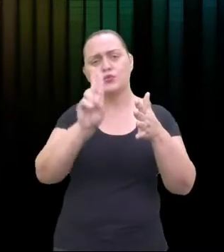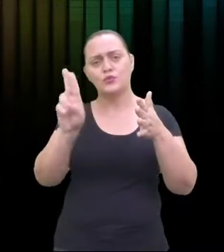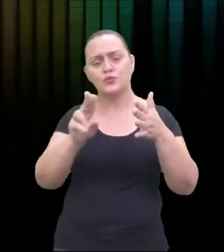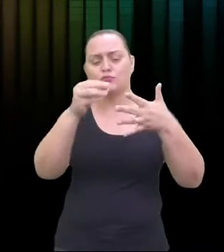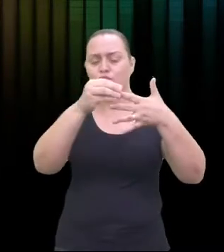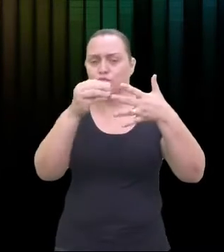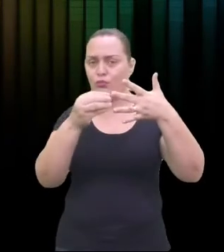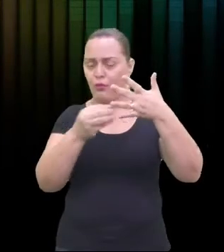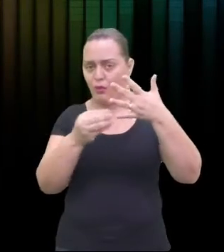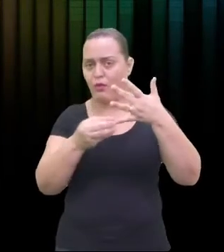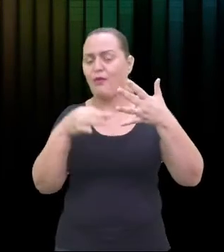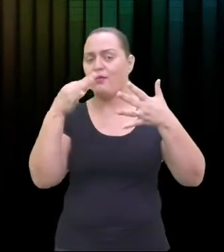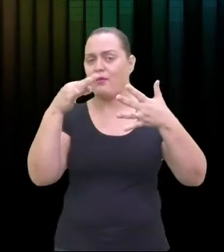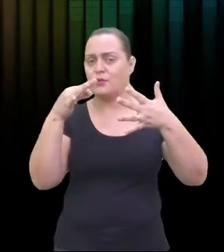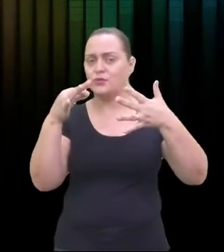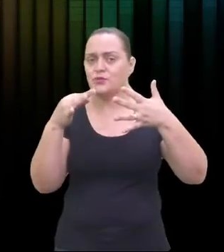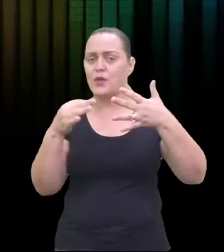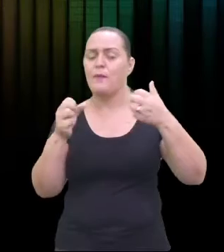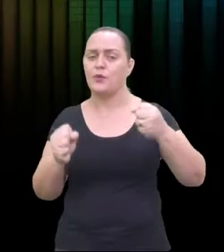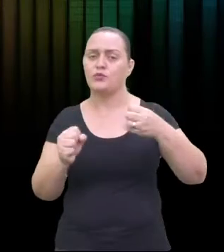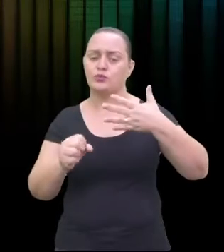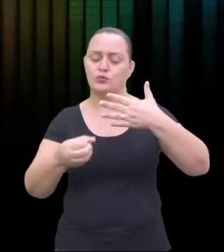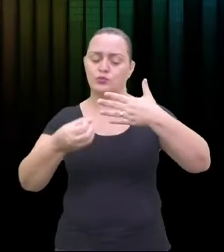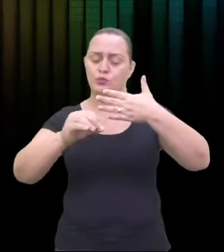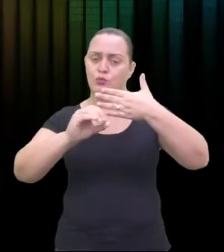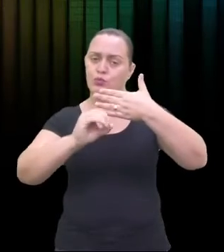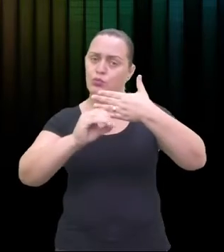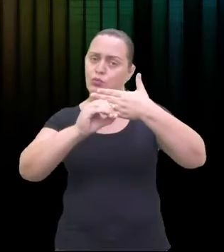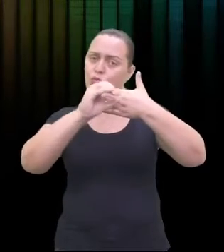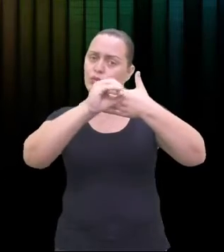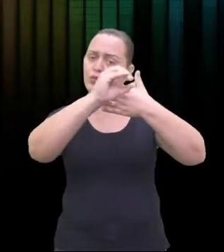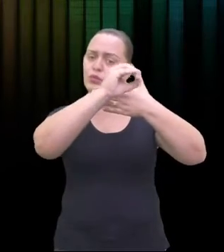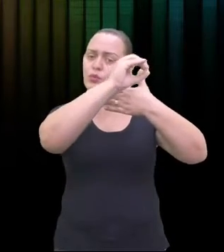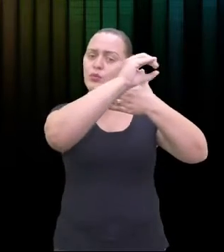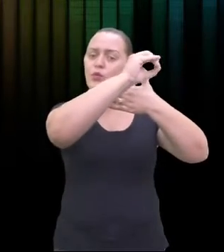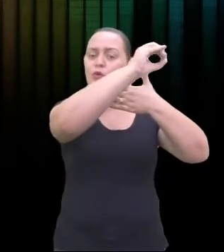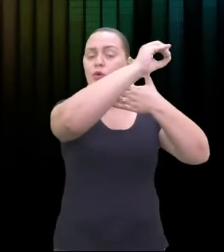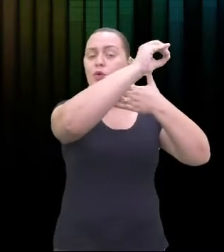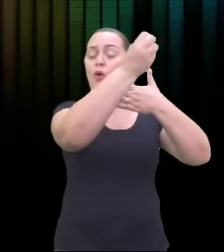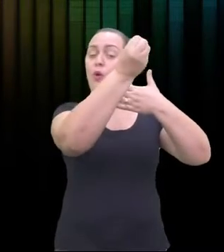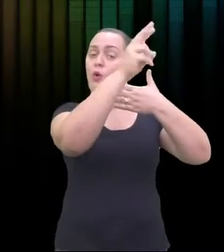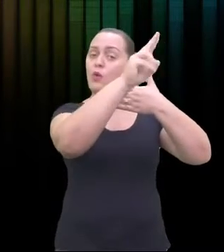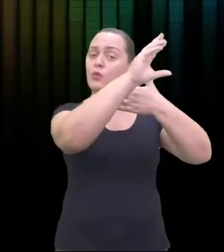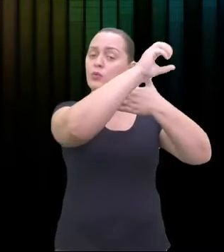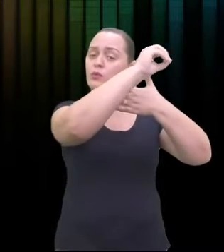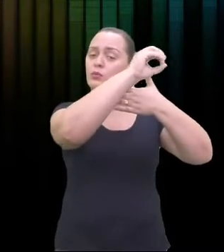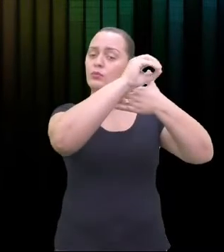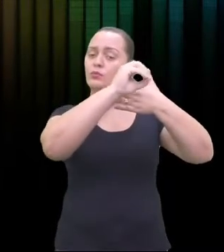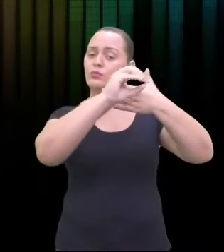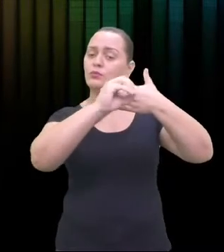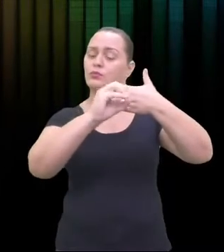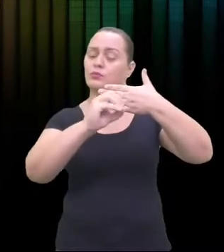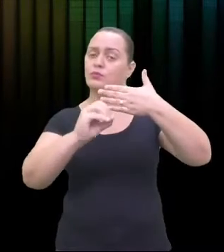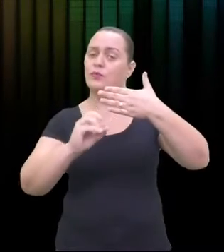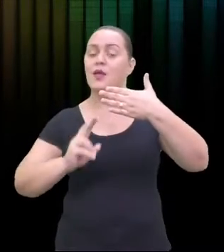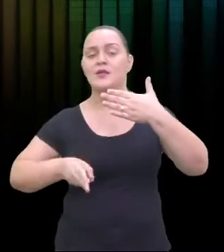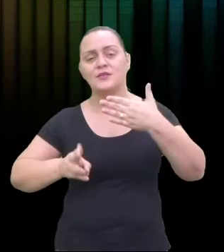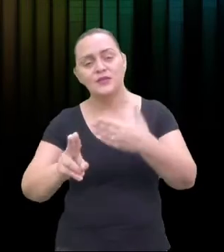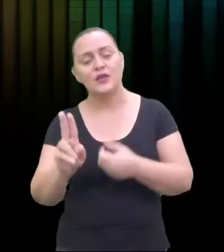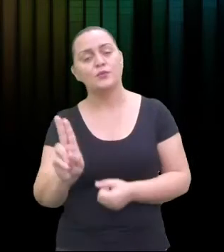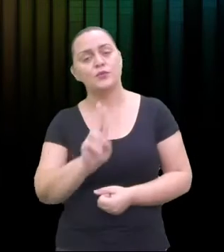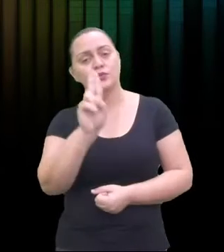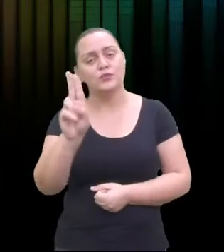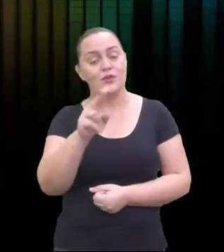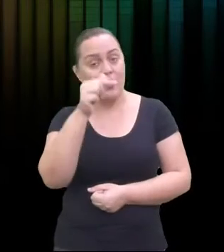e volto ao sol. Desde o início. Sempre vai repetir lá no final a primeira nota.